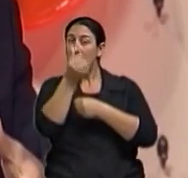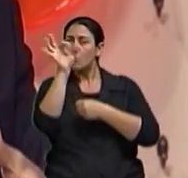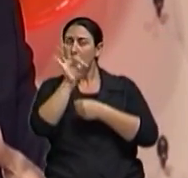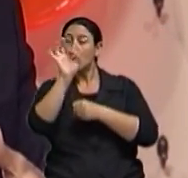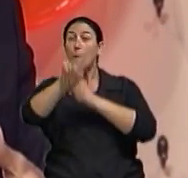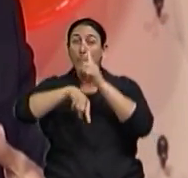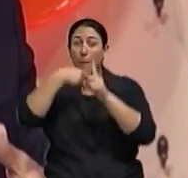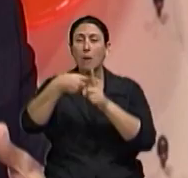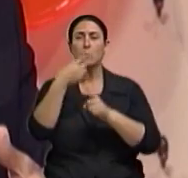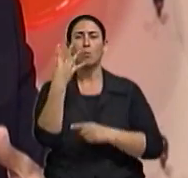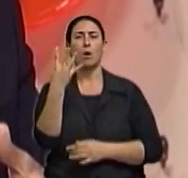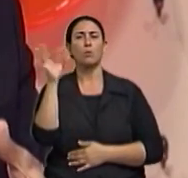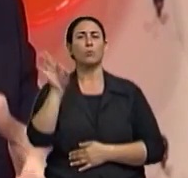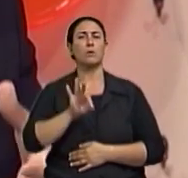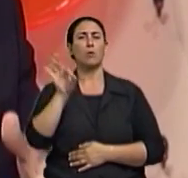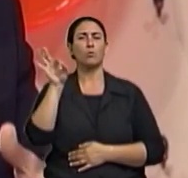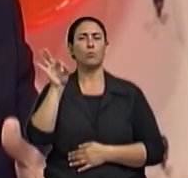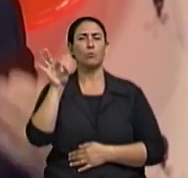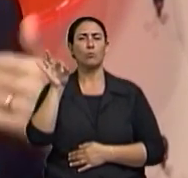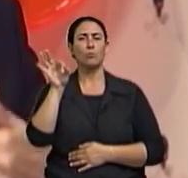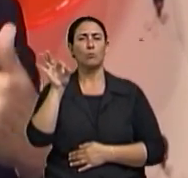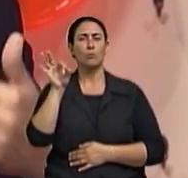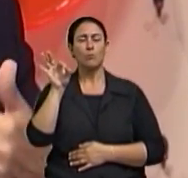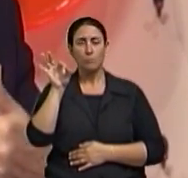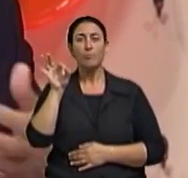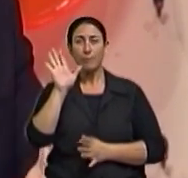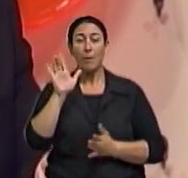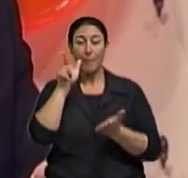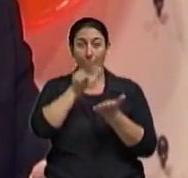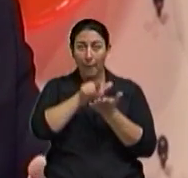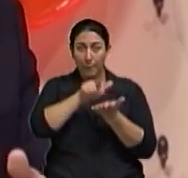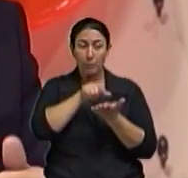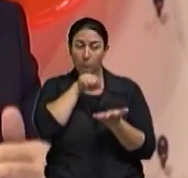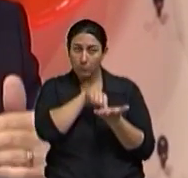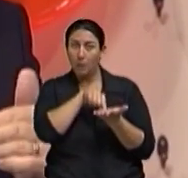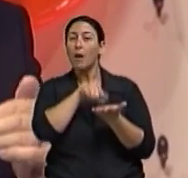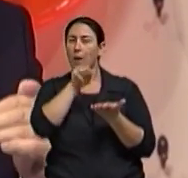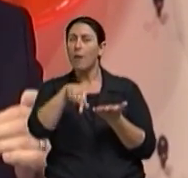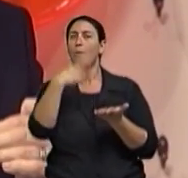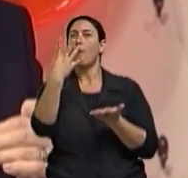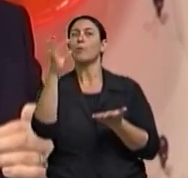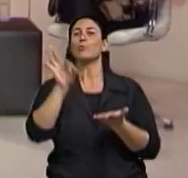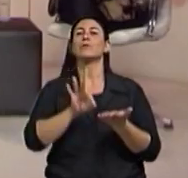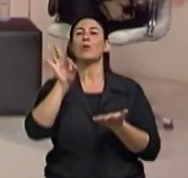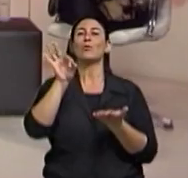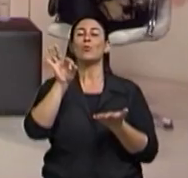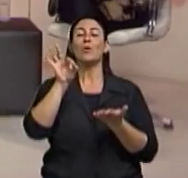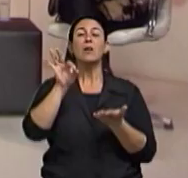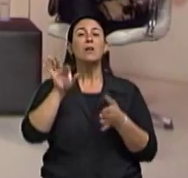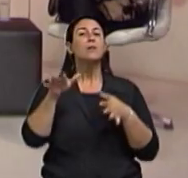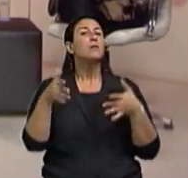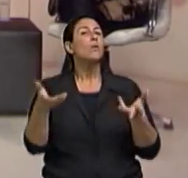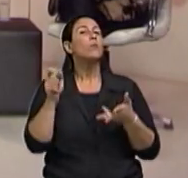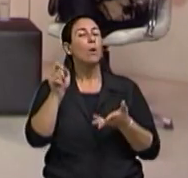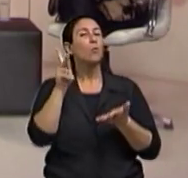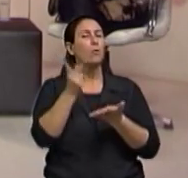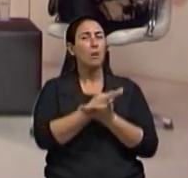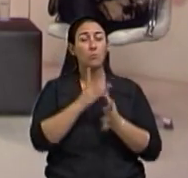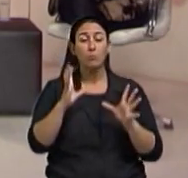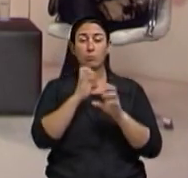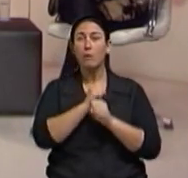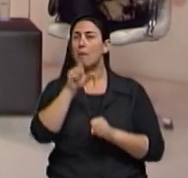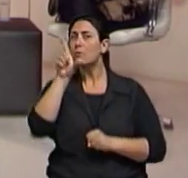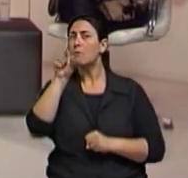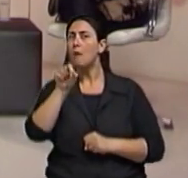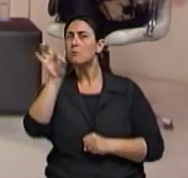4%, ou a taxa que ele combinar, 4%. Os papéis que eu tenho é 4%. Então nós estamos falando de 10% ao